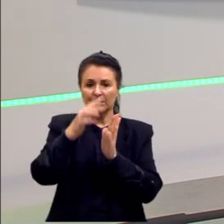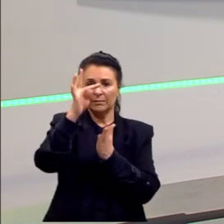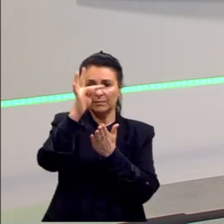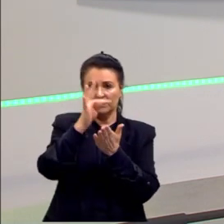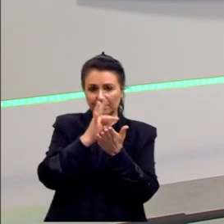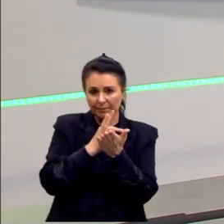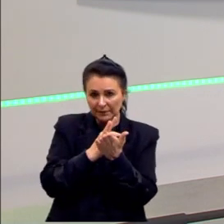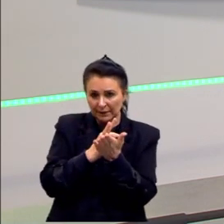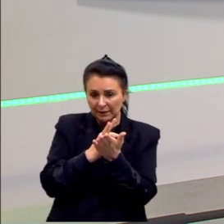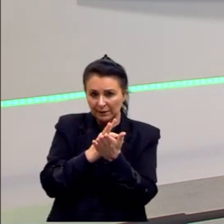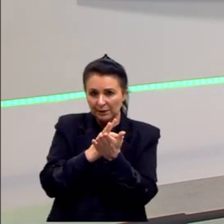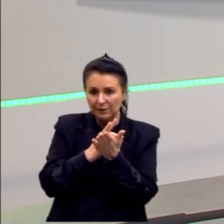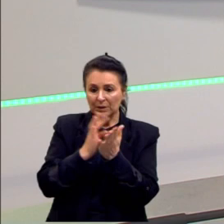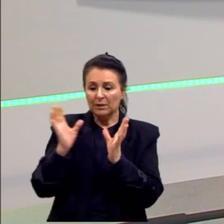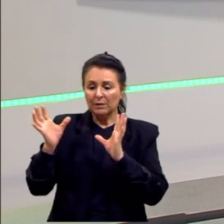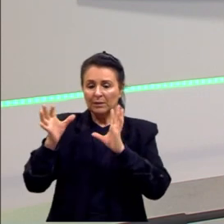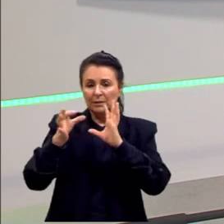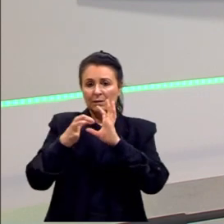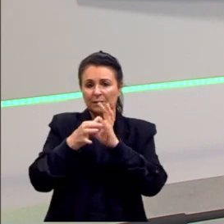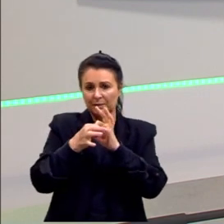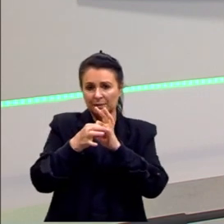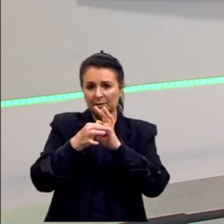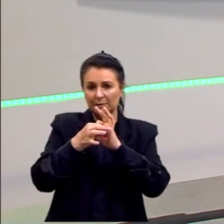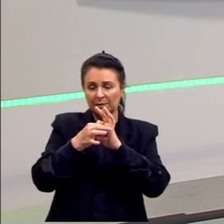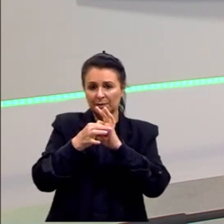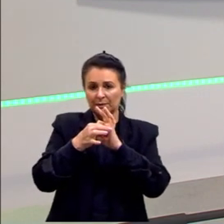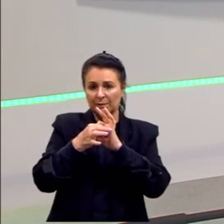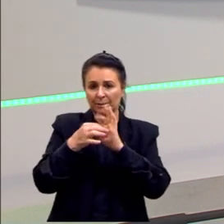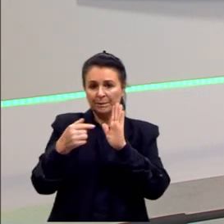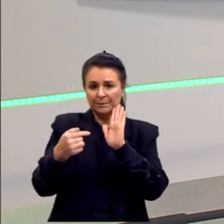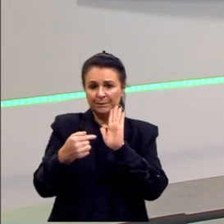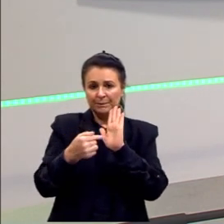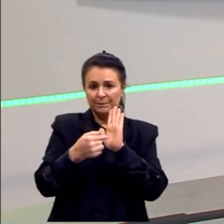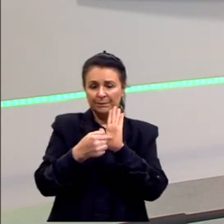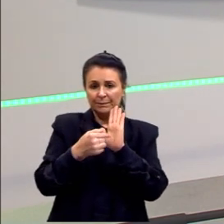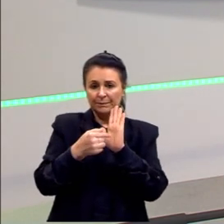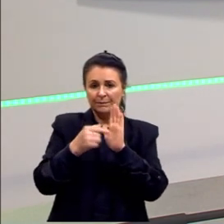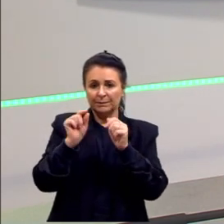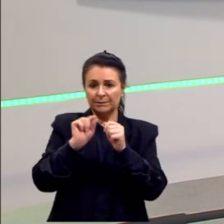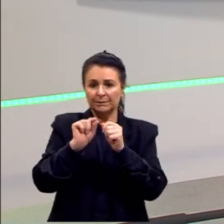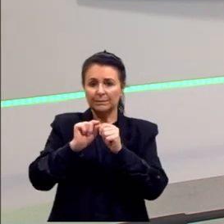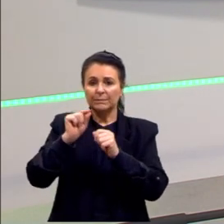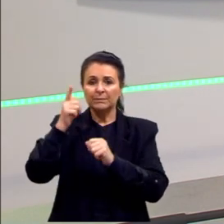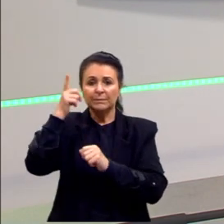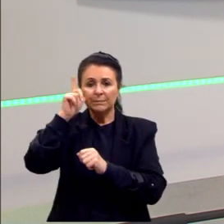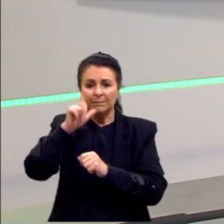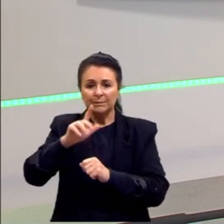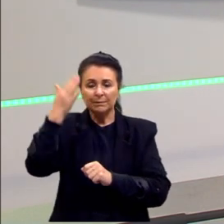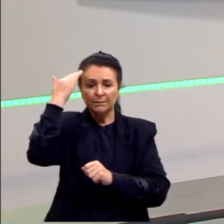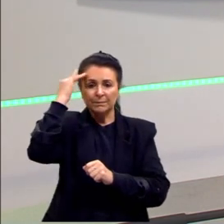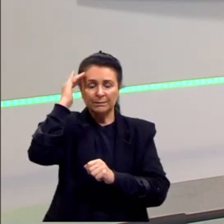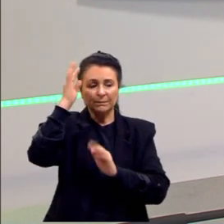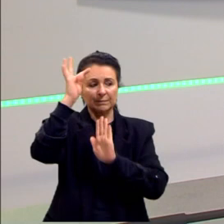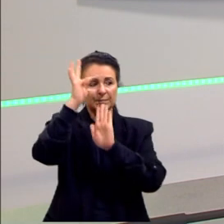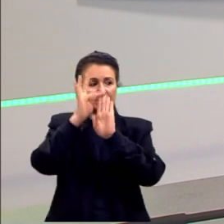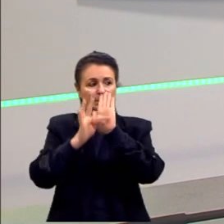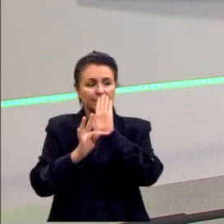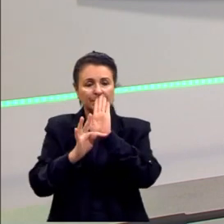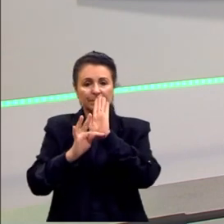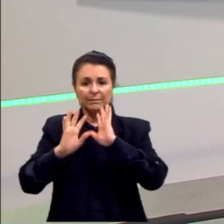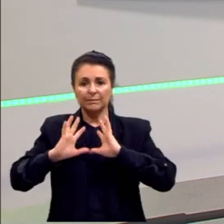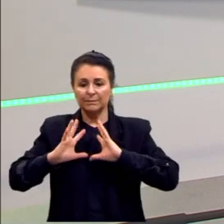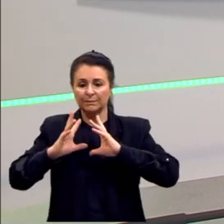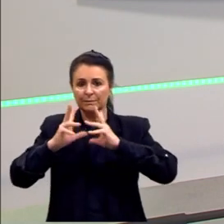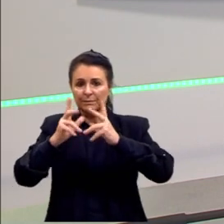que são interligados. E esses pontos vão fazer com que eu consiga entender o texto como um todo.